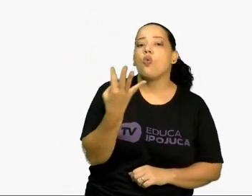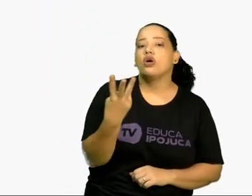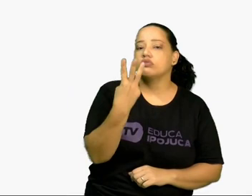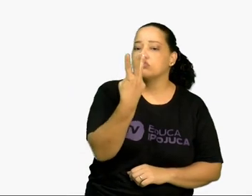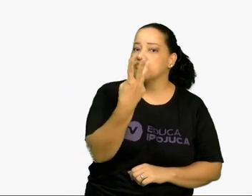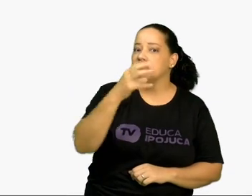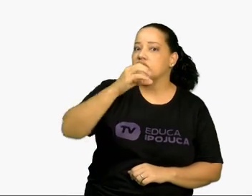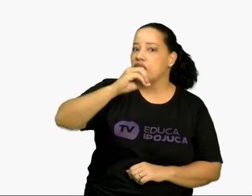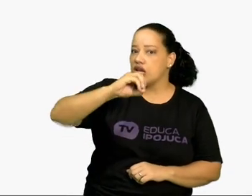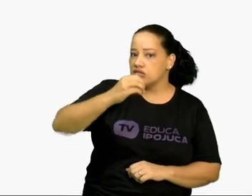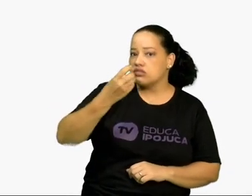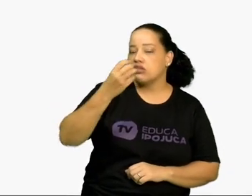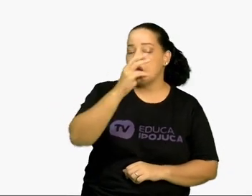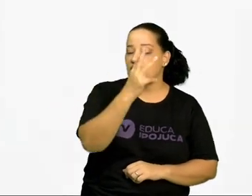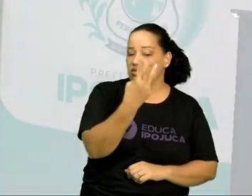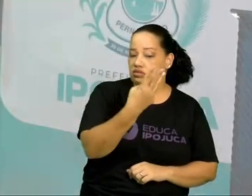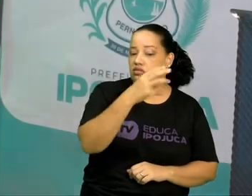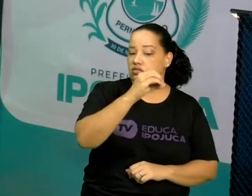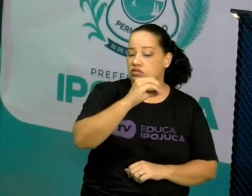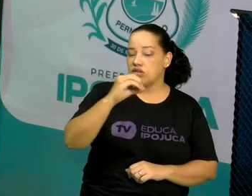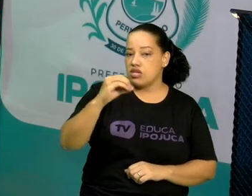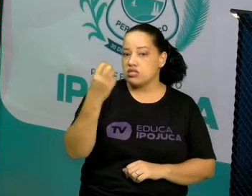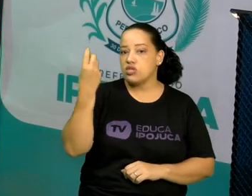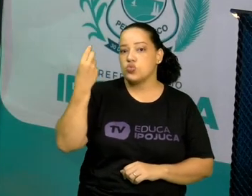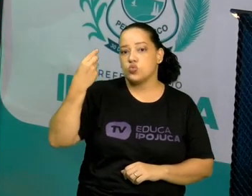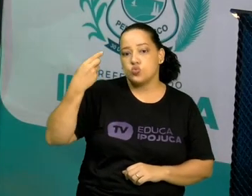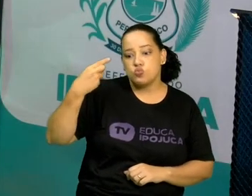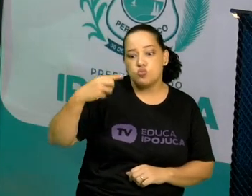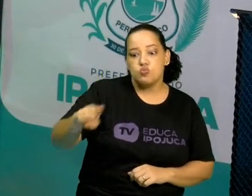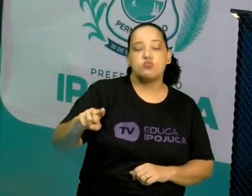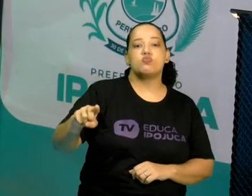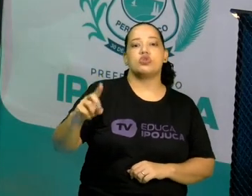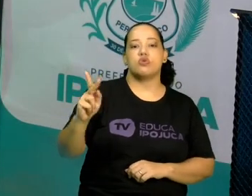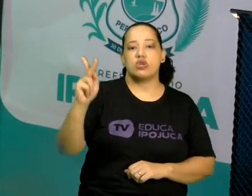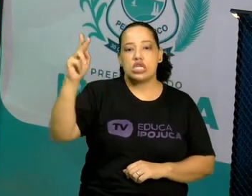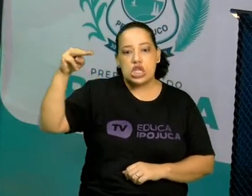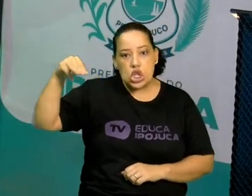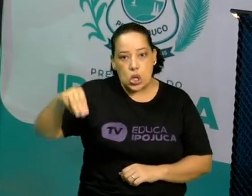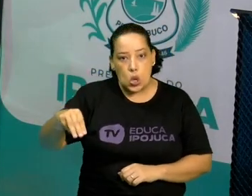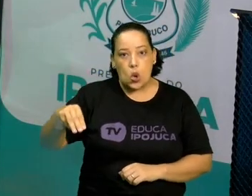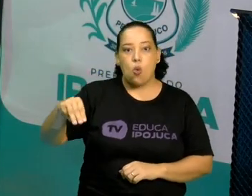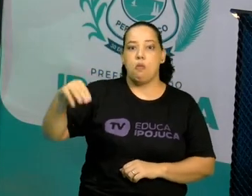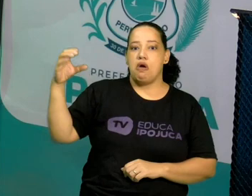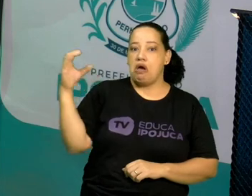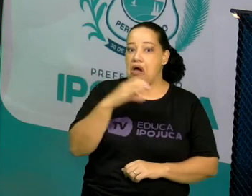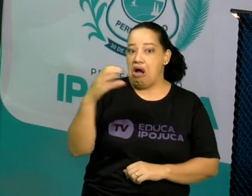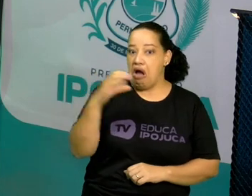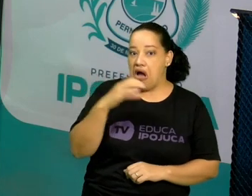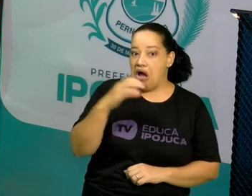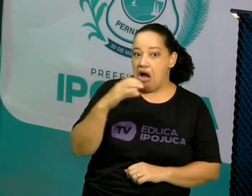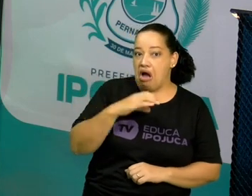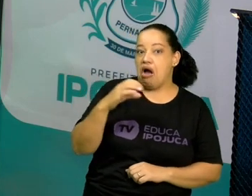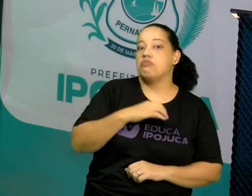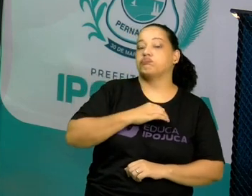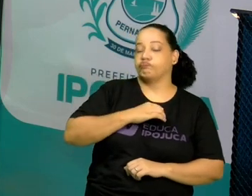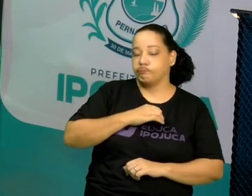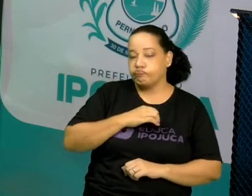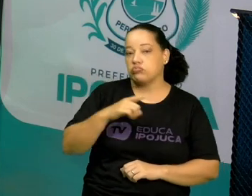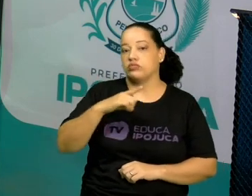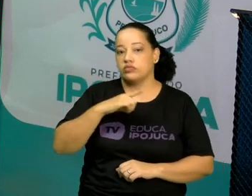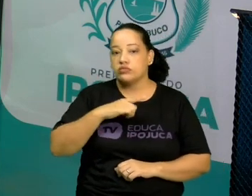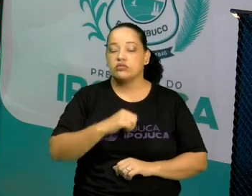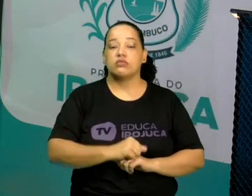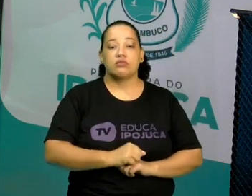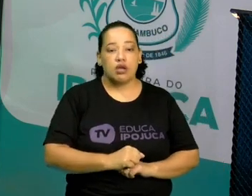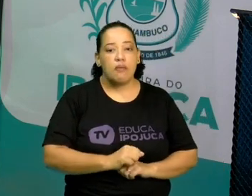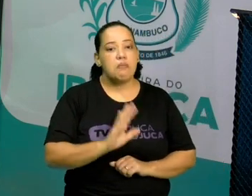segundo. Que distância a luz percorre no minuto? Você notou aqui que nós estamos